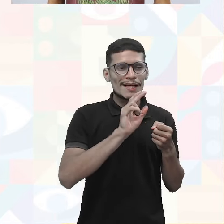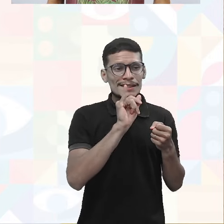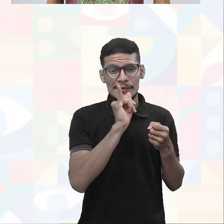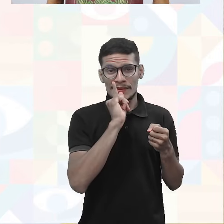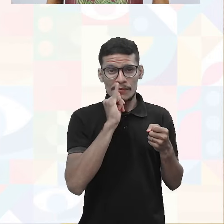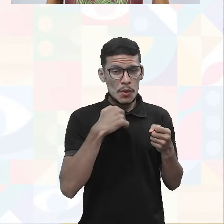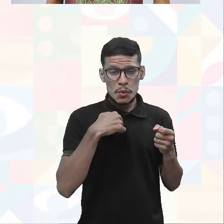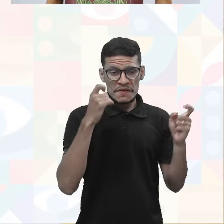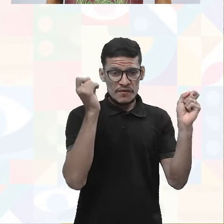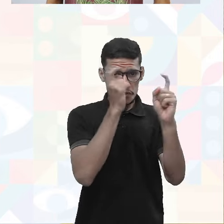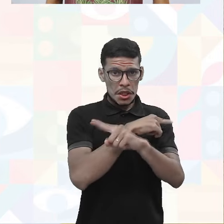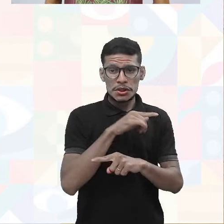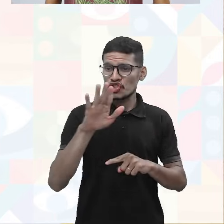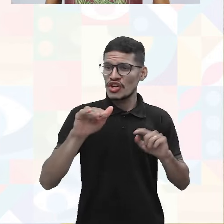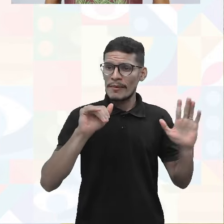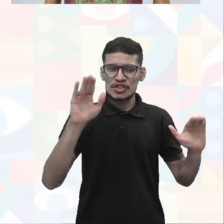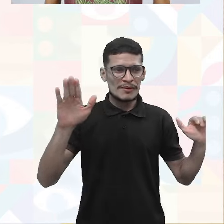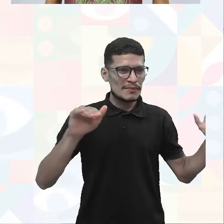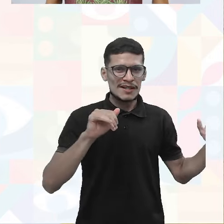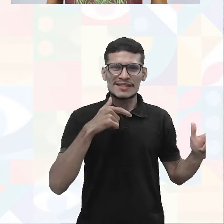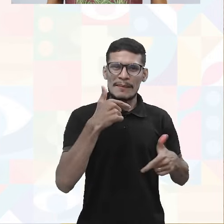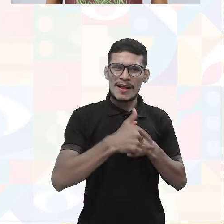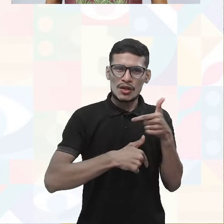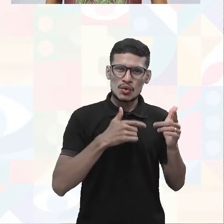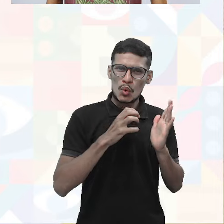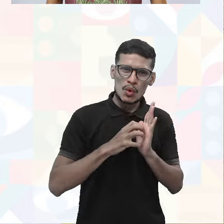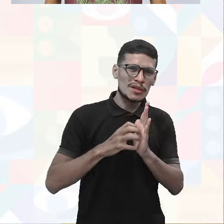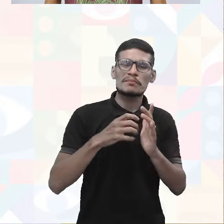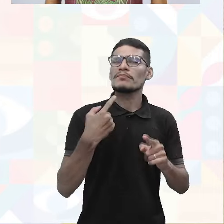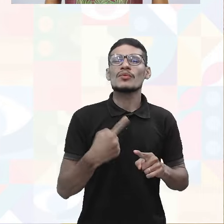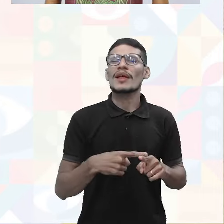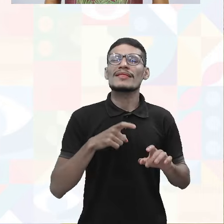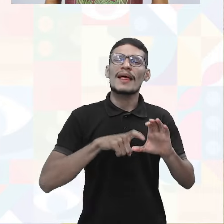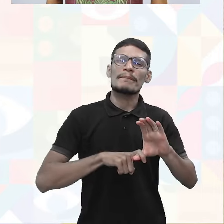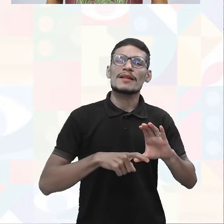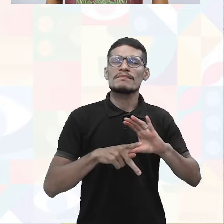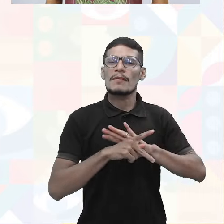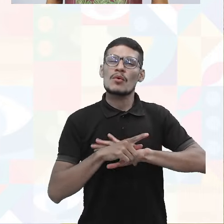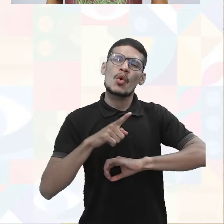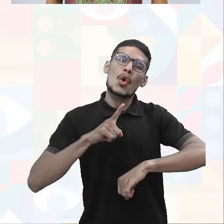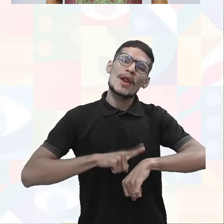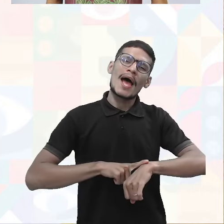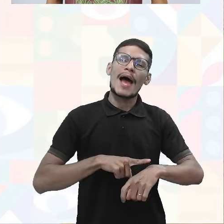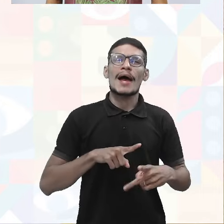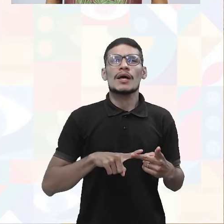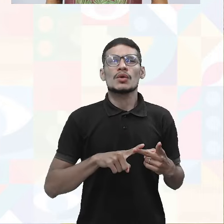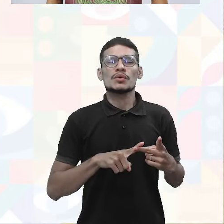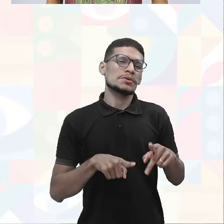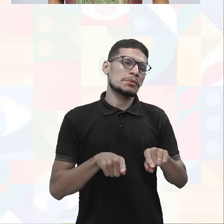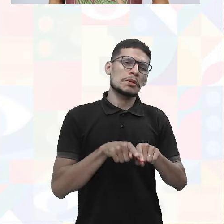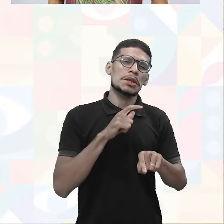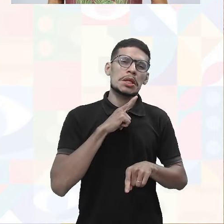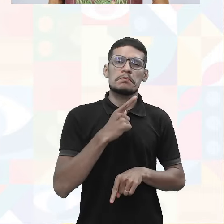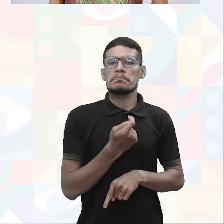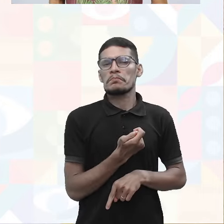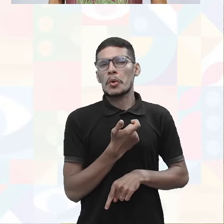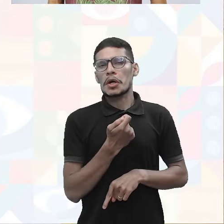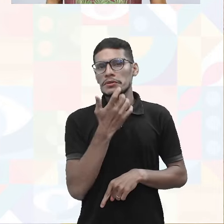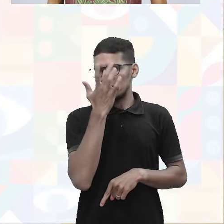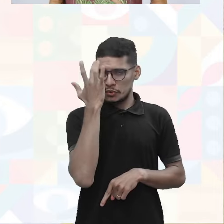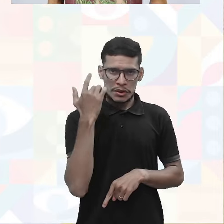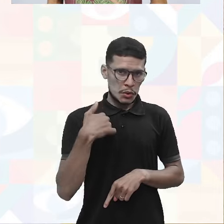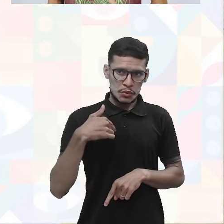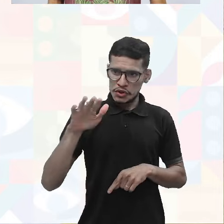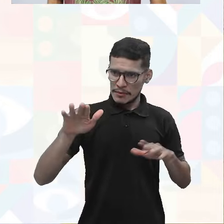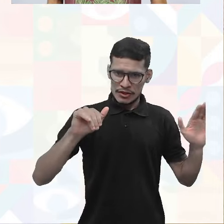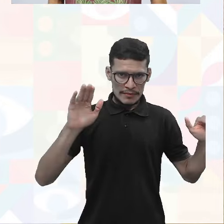dificuldades de reunir trabalhadores. Às vezes por questões de horários, turnos, por eu ter poucas pessoas, vamos dizer assim, nem sempre eu vou poder estar fazendo esse